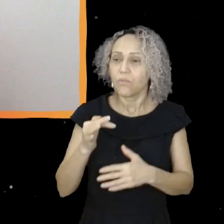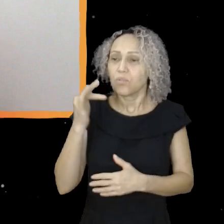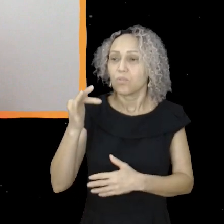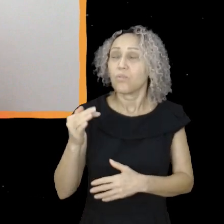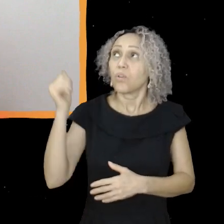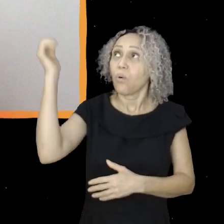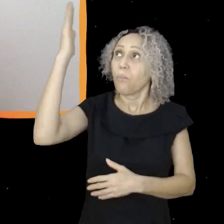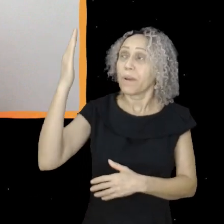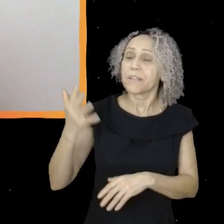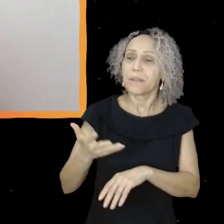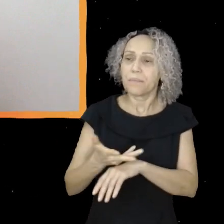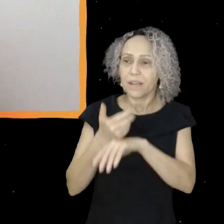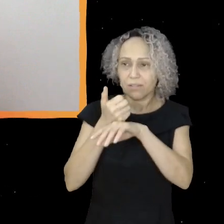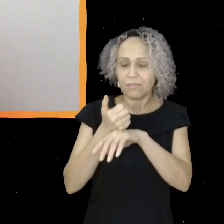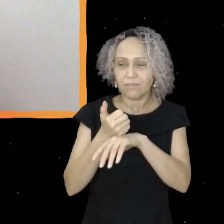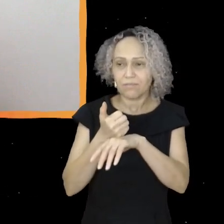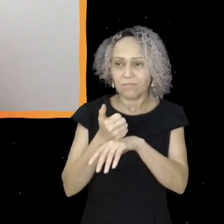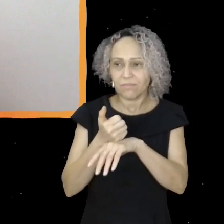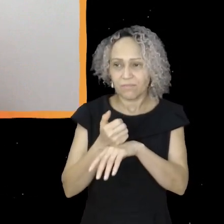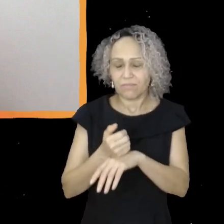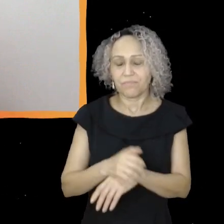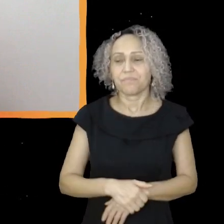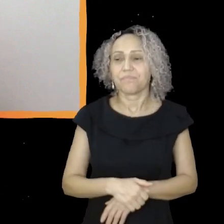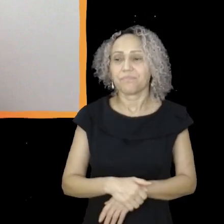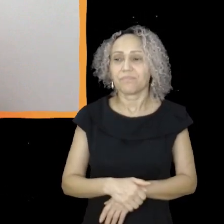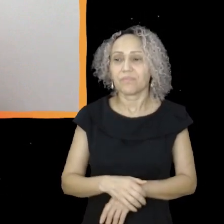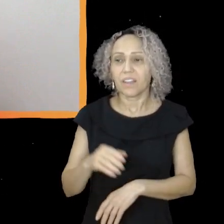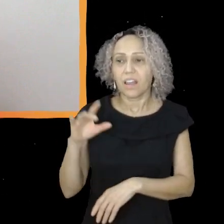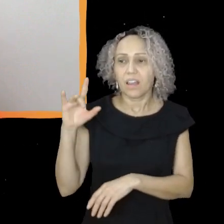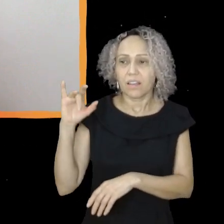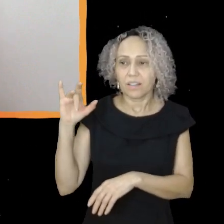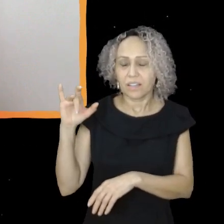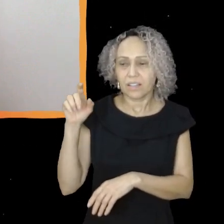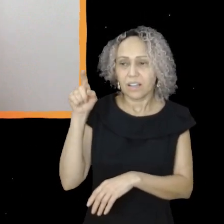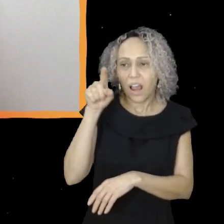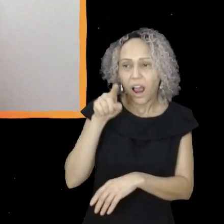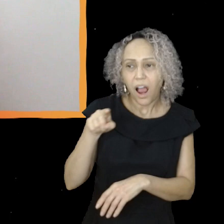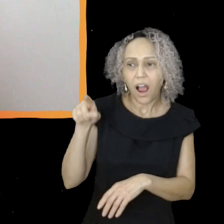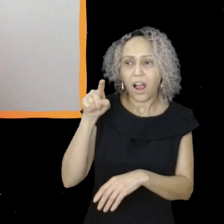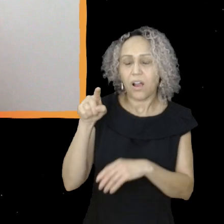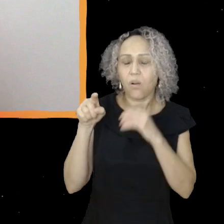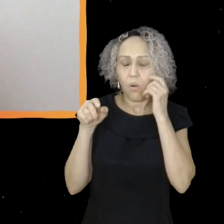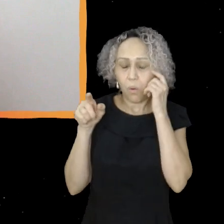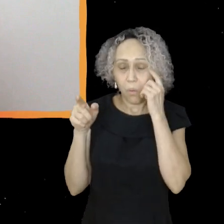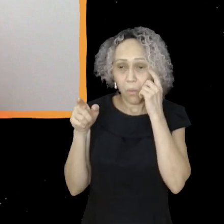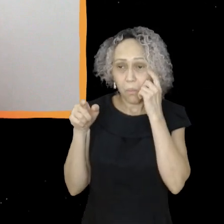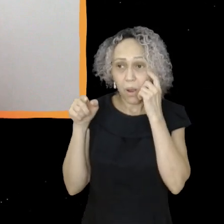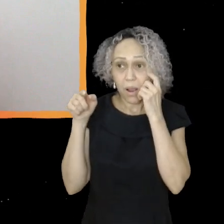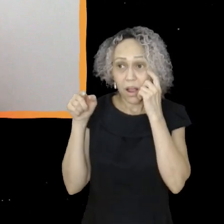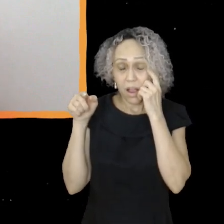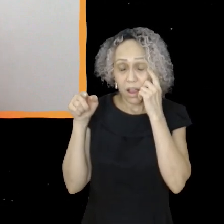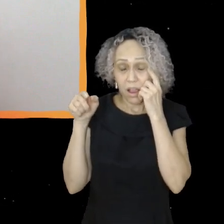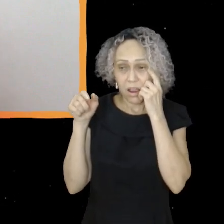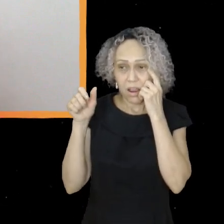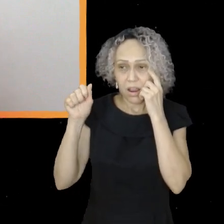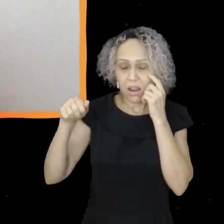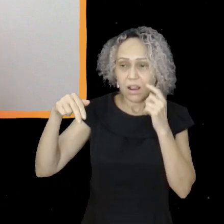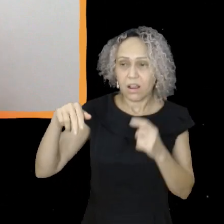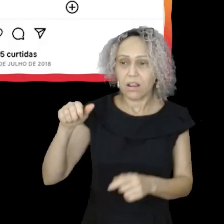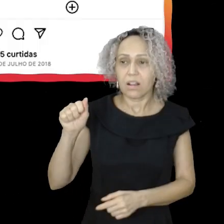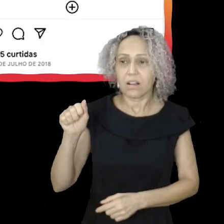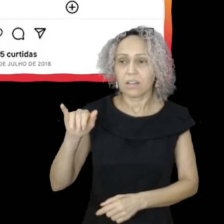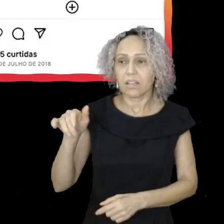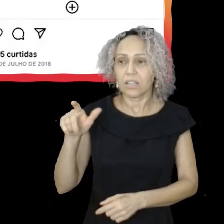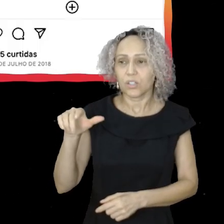Júlia, que é arroba najulia.ribeiro. Na publicação, ela escreve um longo texto e vale destacar esse trecho aqui.